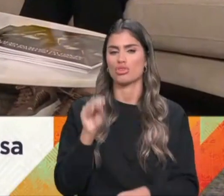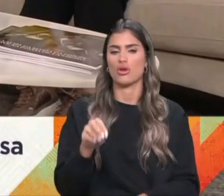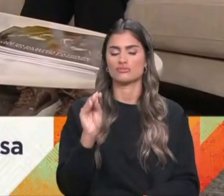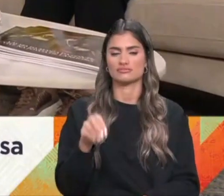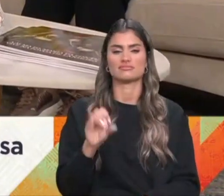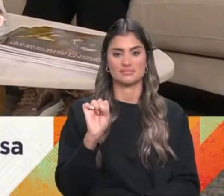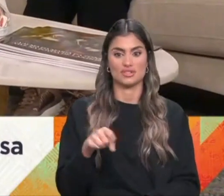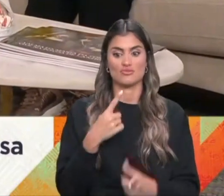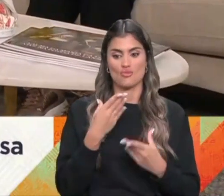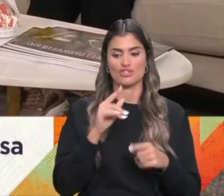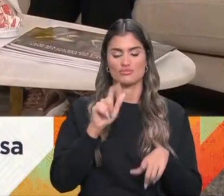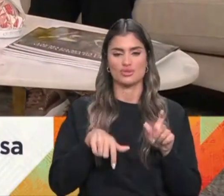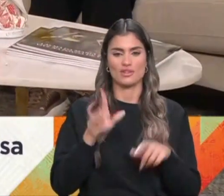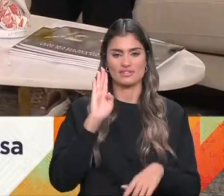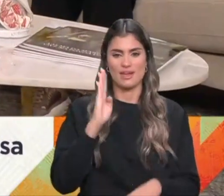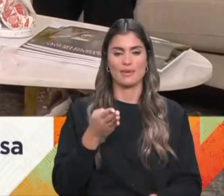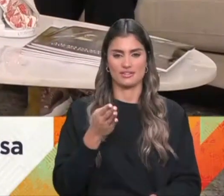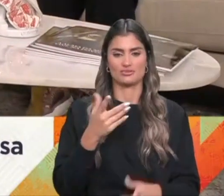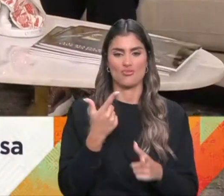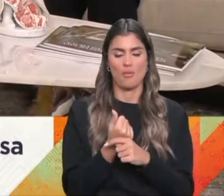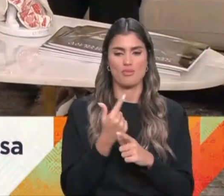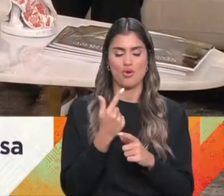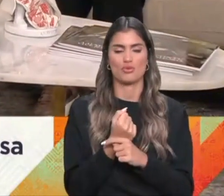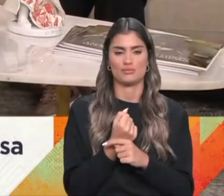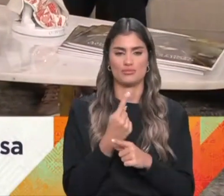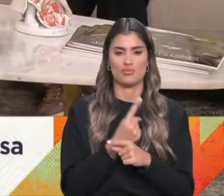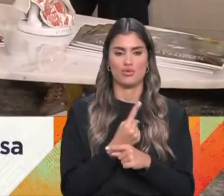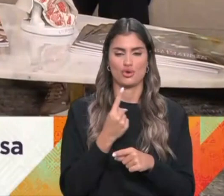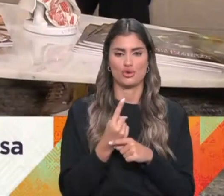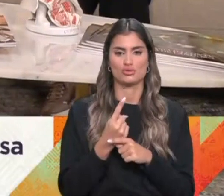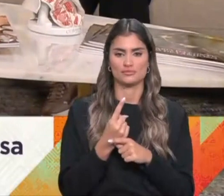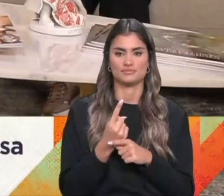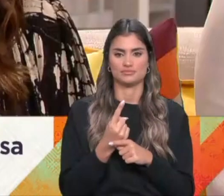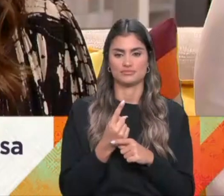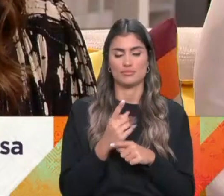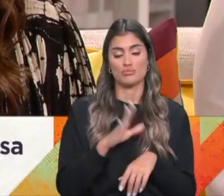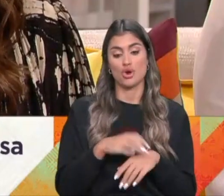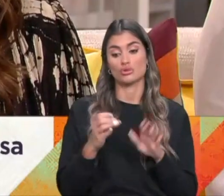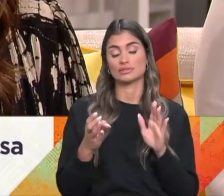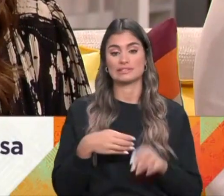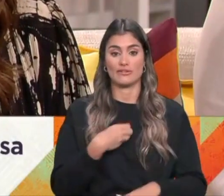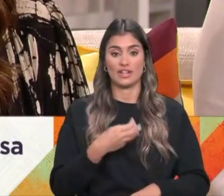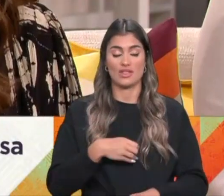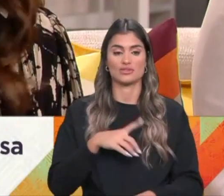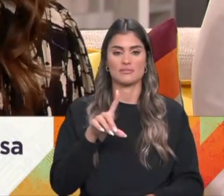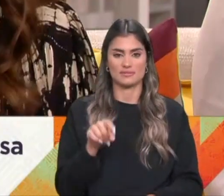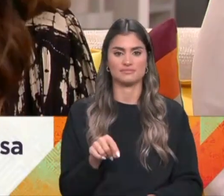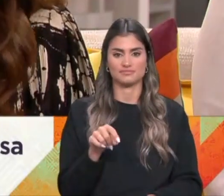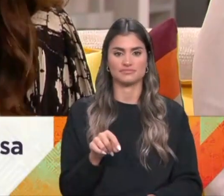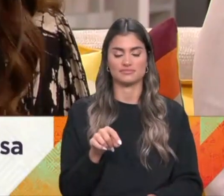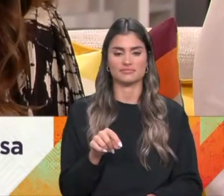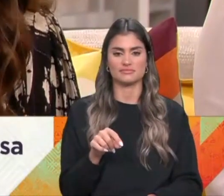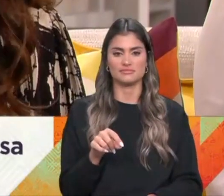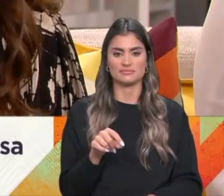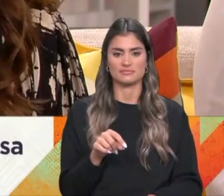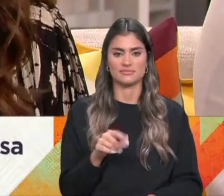Muitas das pessoas sabem e compram precisamente por todo esse simbolismo. E porque também faz parte